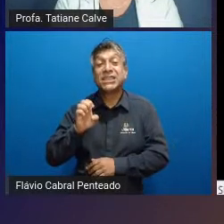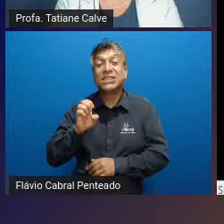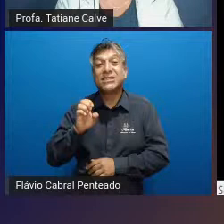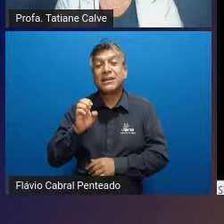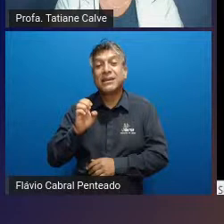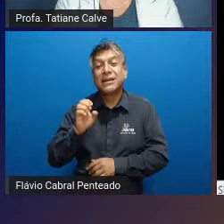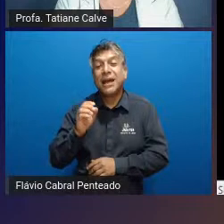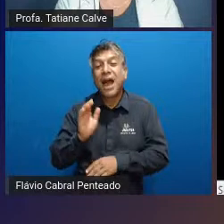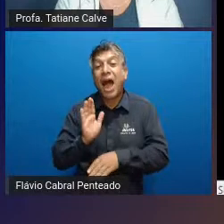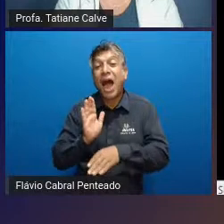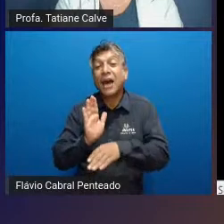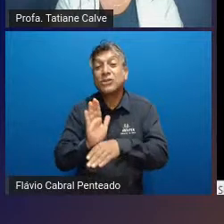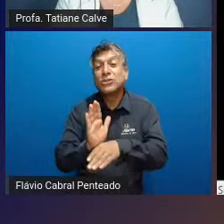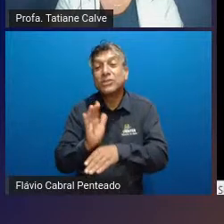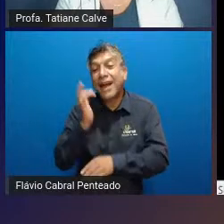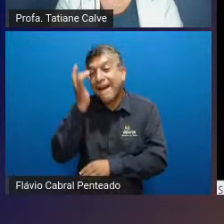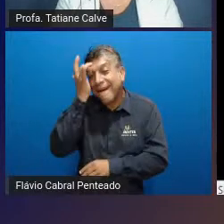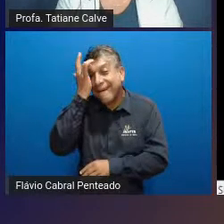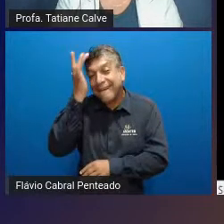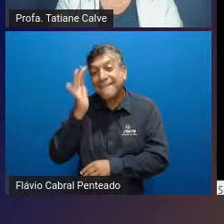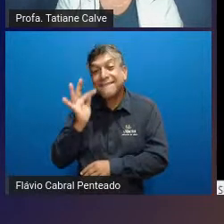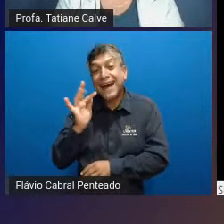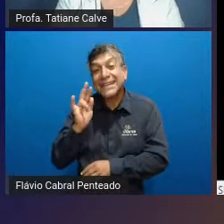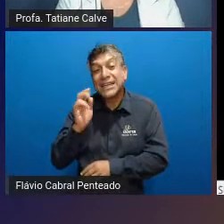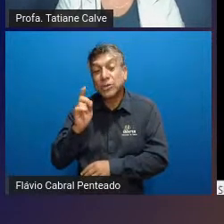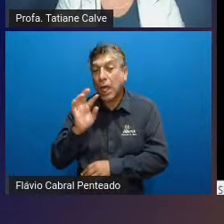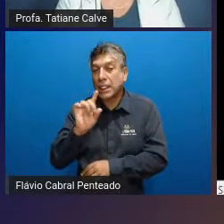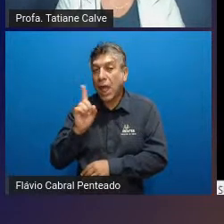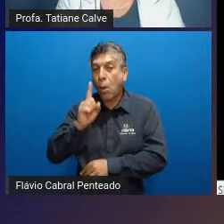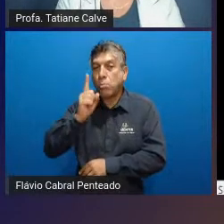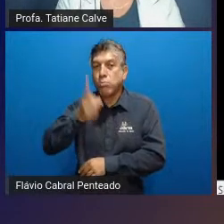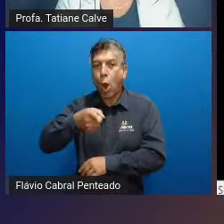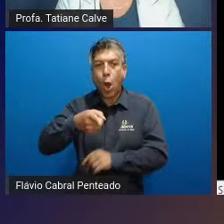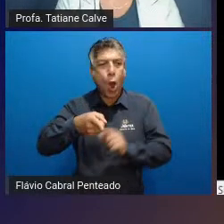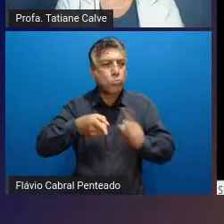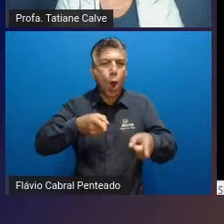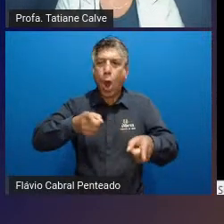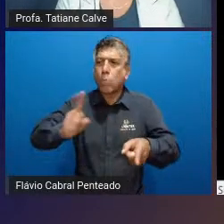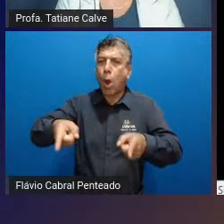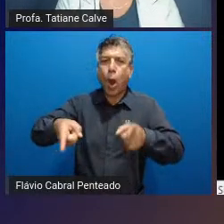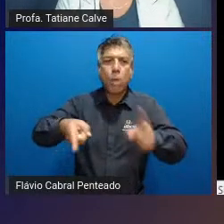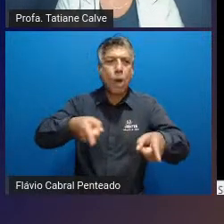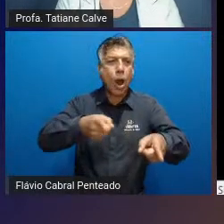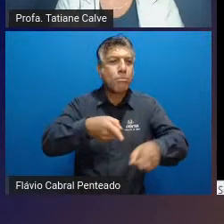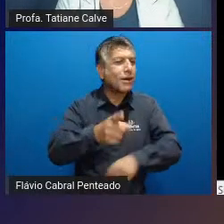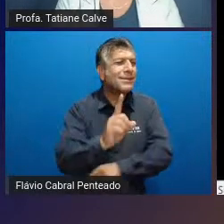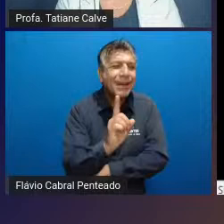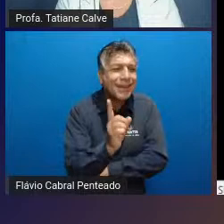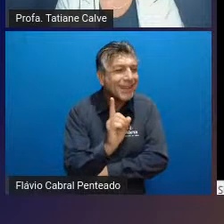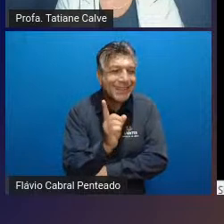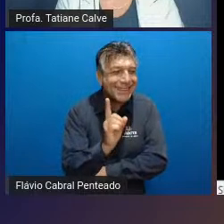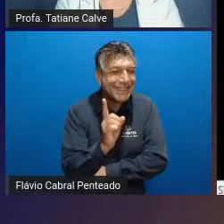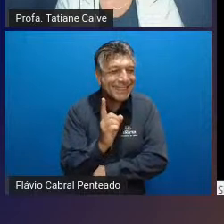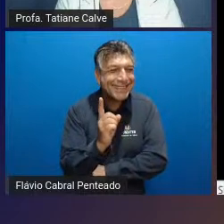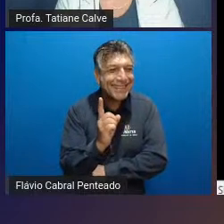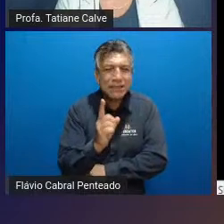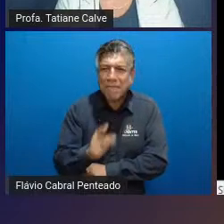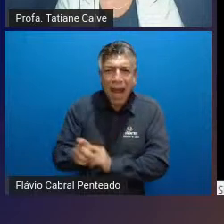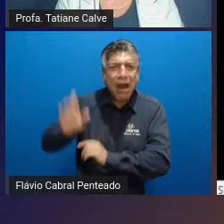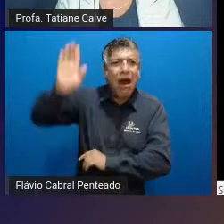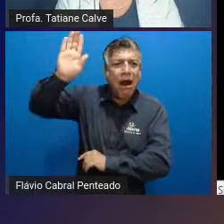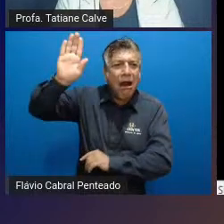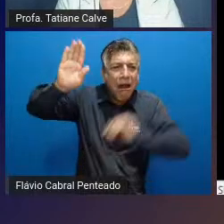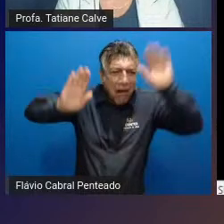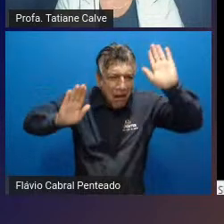não é o papel de ditador façam assim façam assado levanta o braço